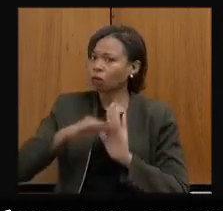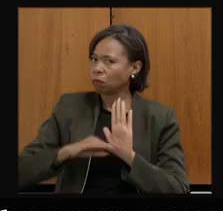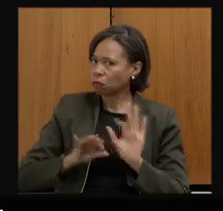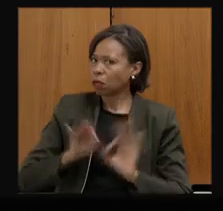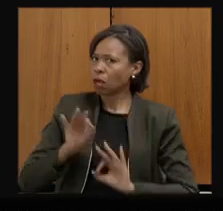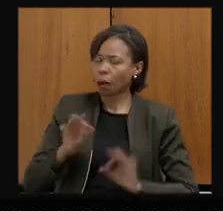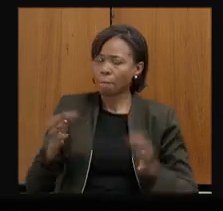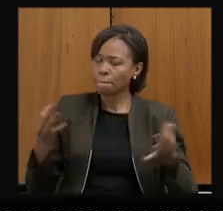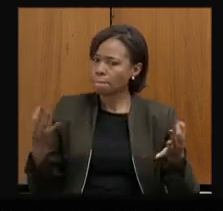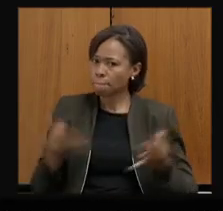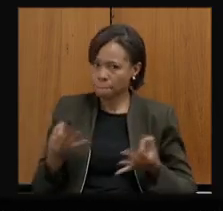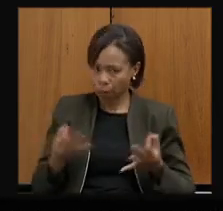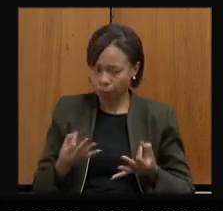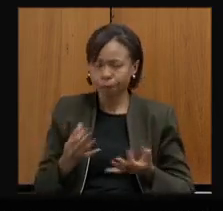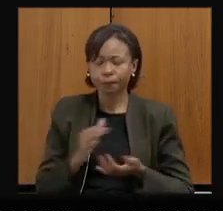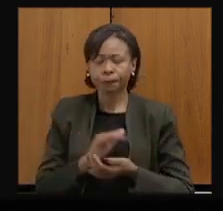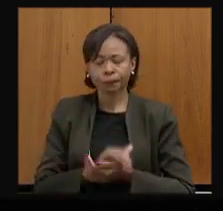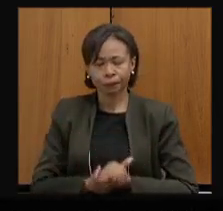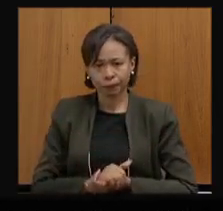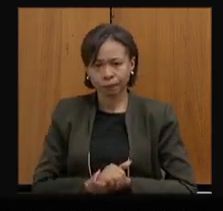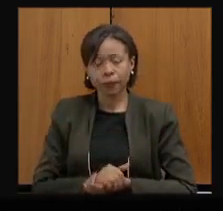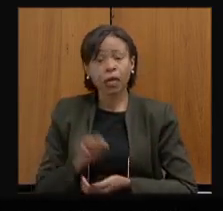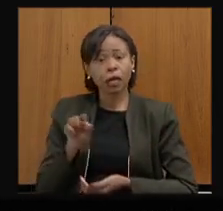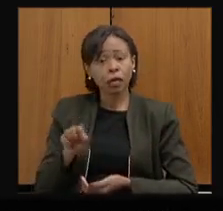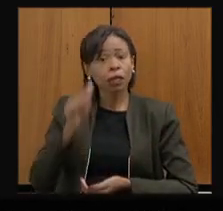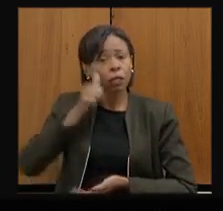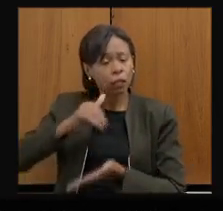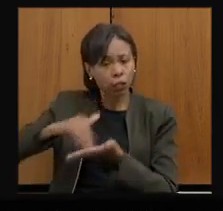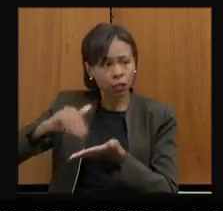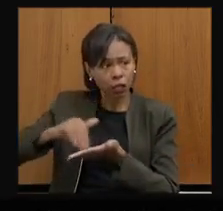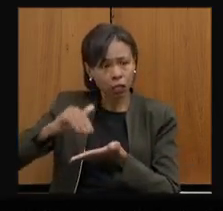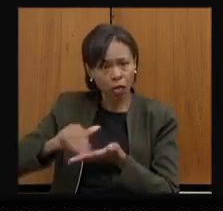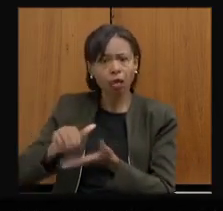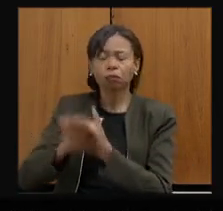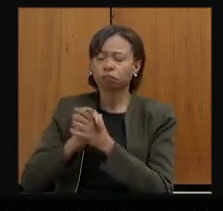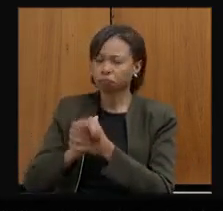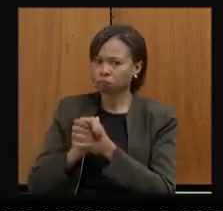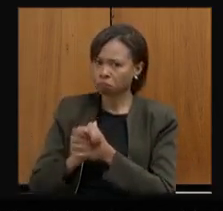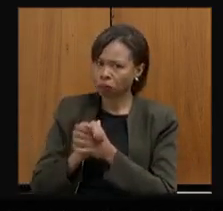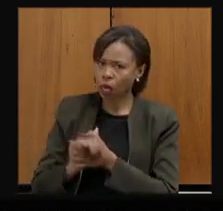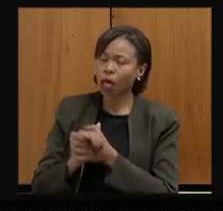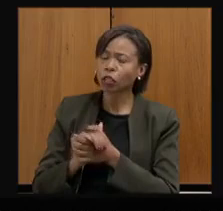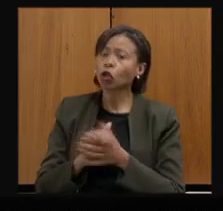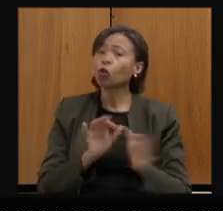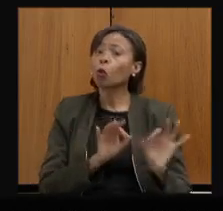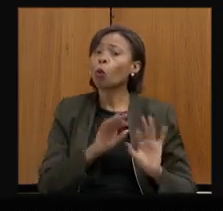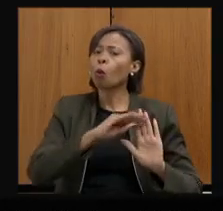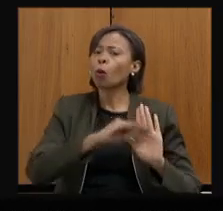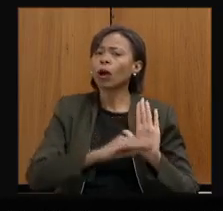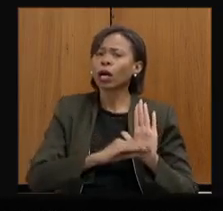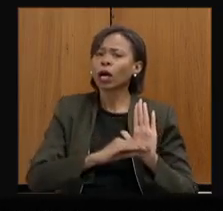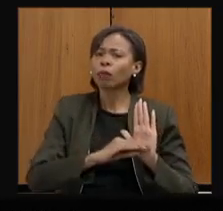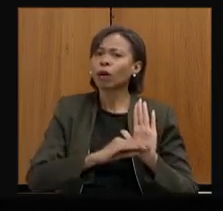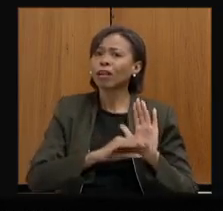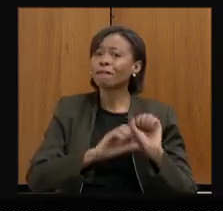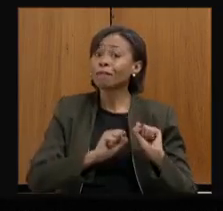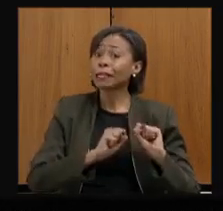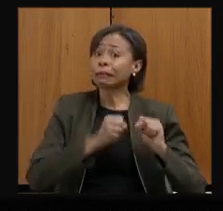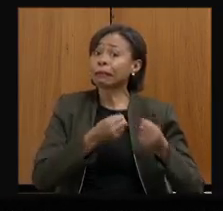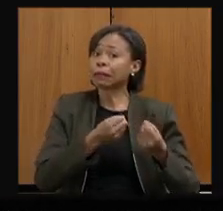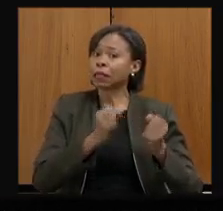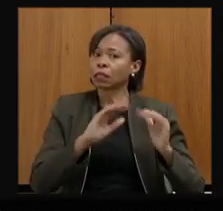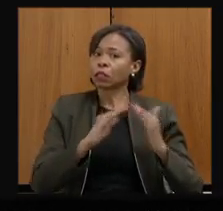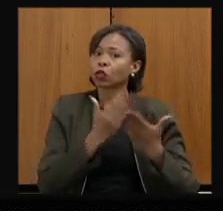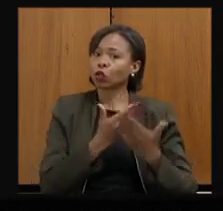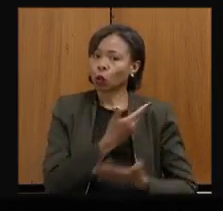Eu queria também cumprimentar a nossa secretária pelo programa de fortalecimento das escolas municipais. Vocês não imaginam